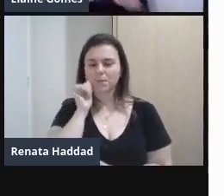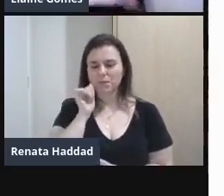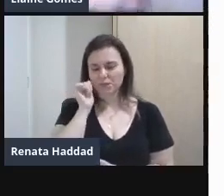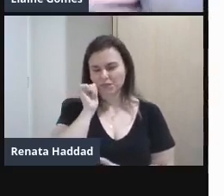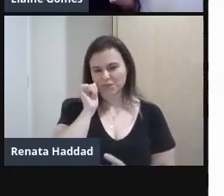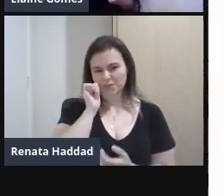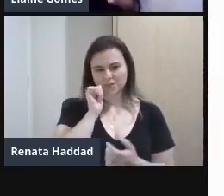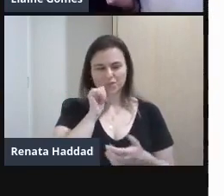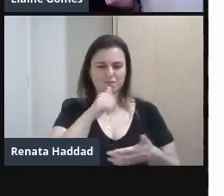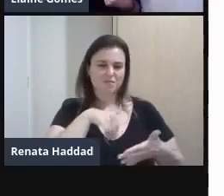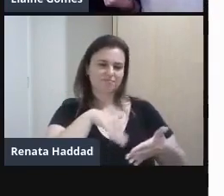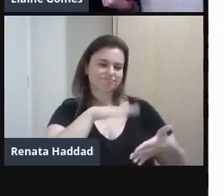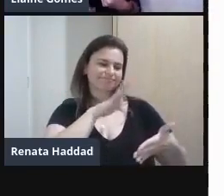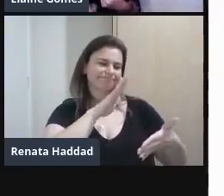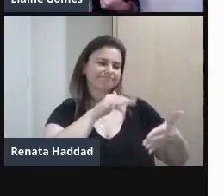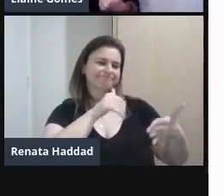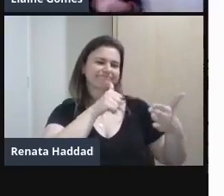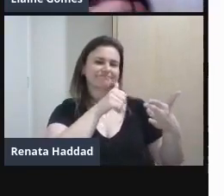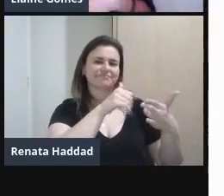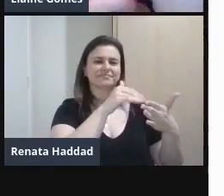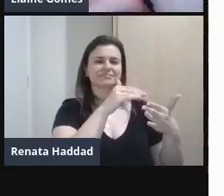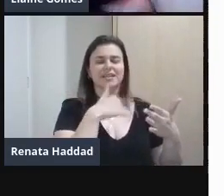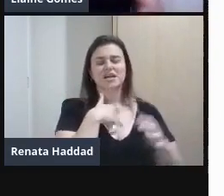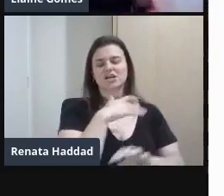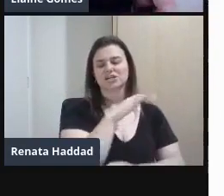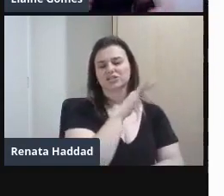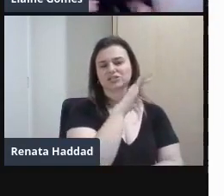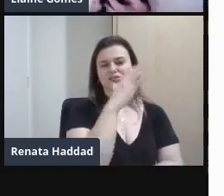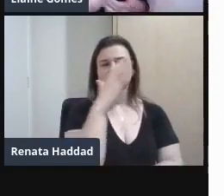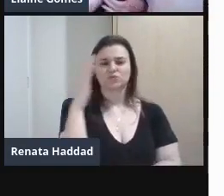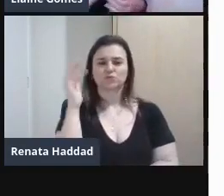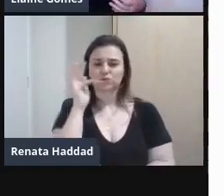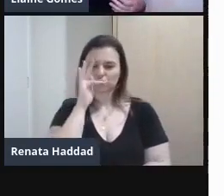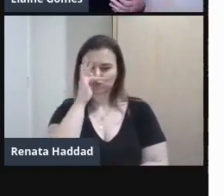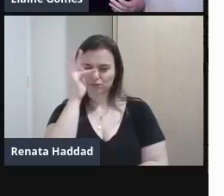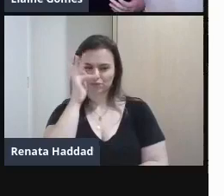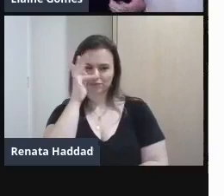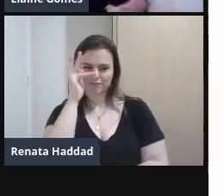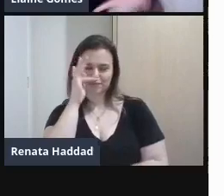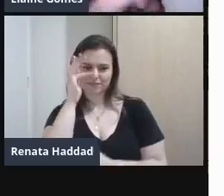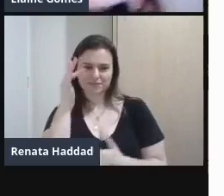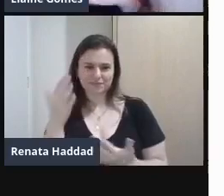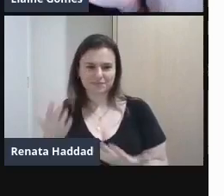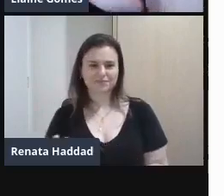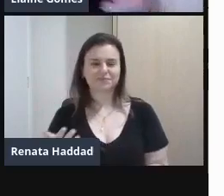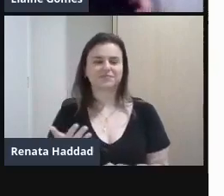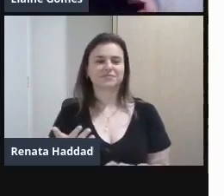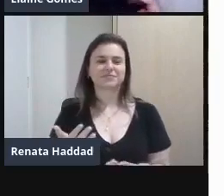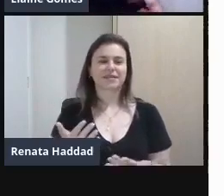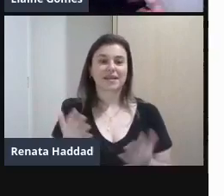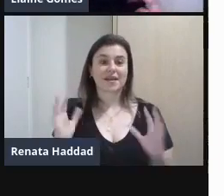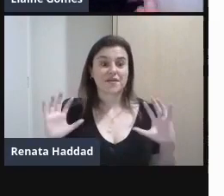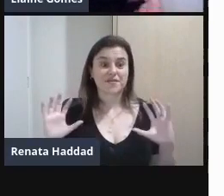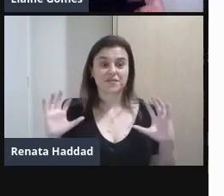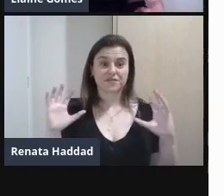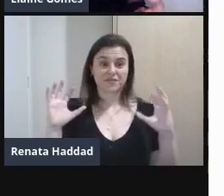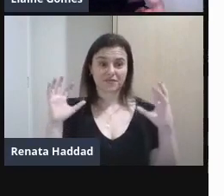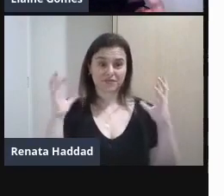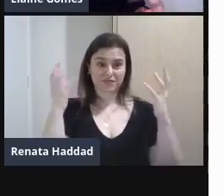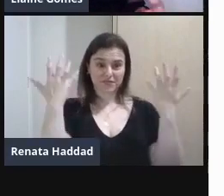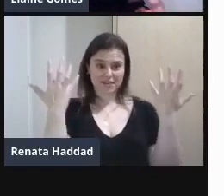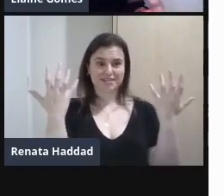que Cenas Do jardim Árvores Flores Festas As